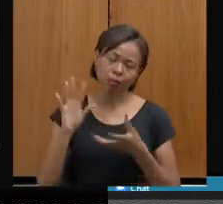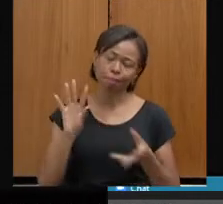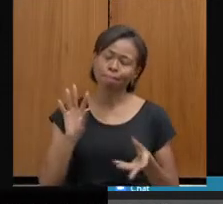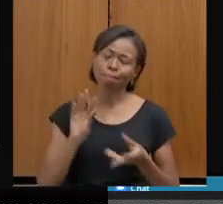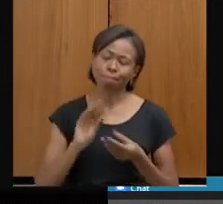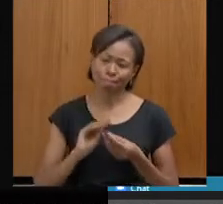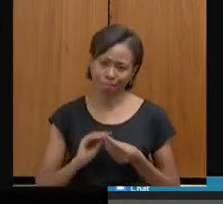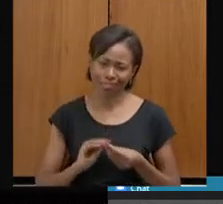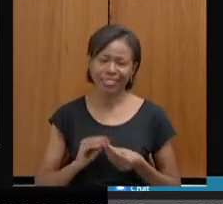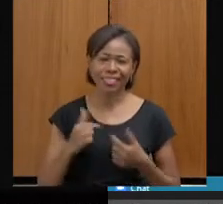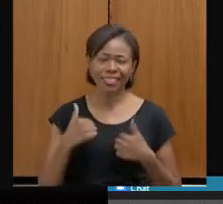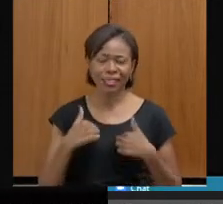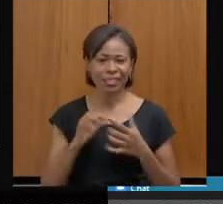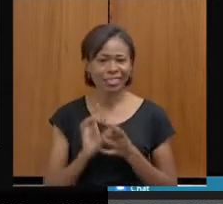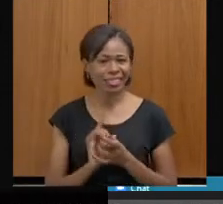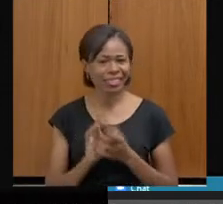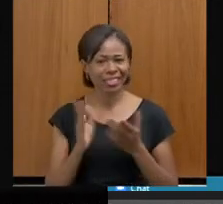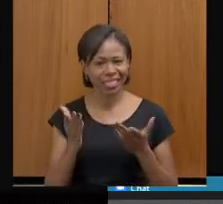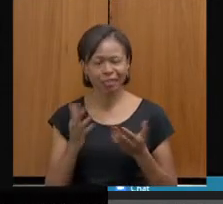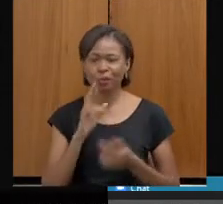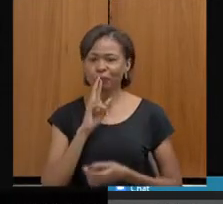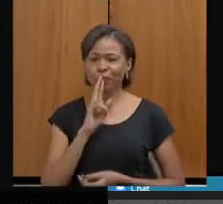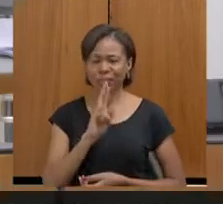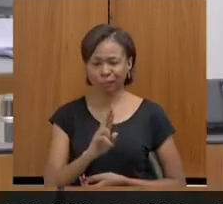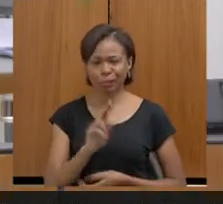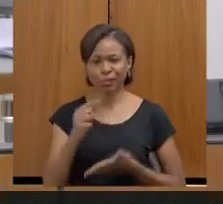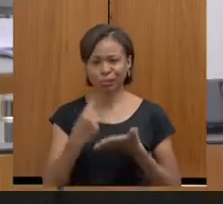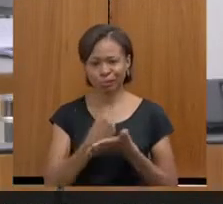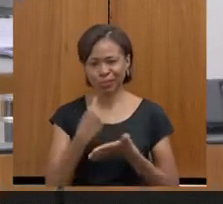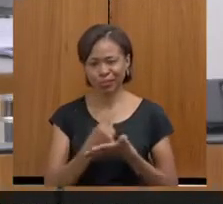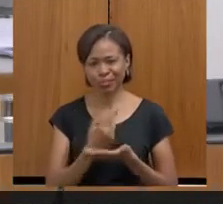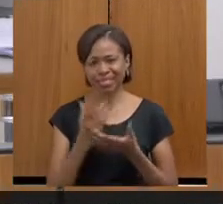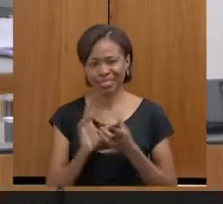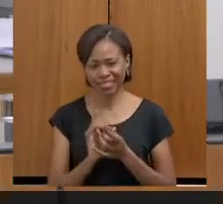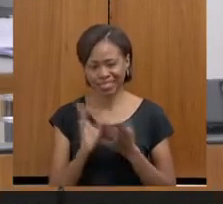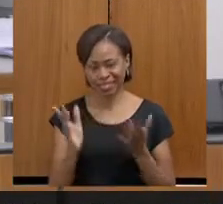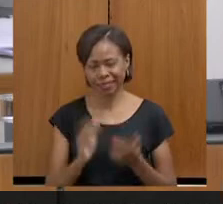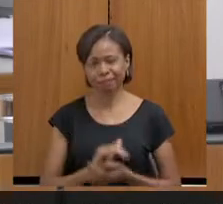considerações, e eu estou aqui à disposição para a resposta dos questionamentos.